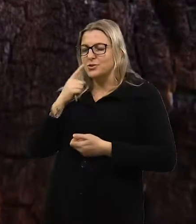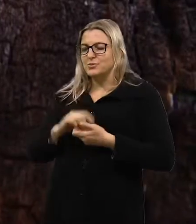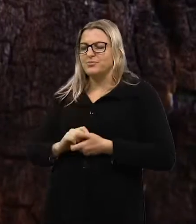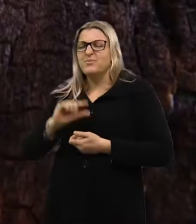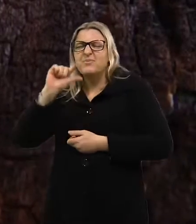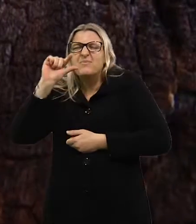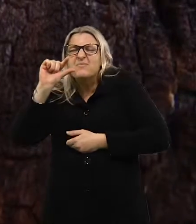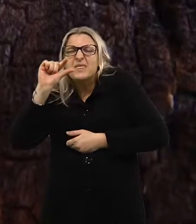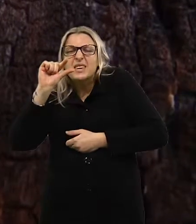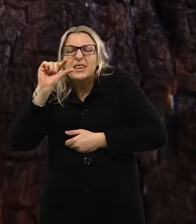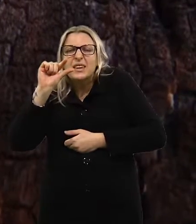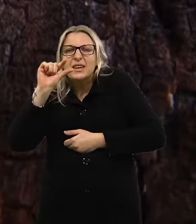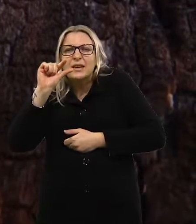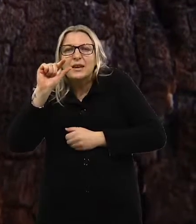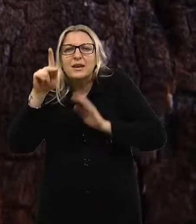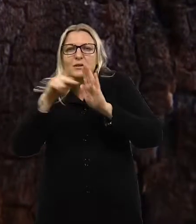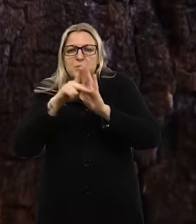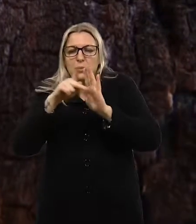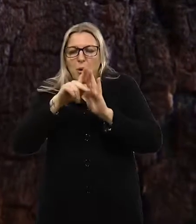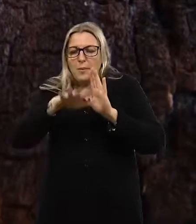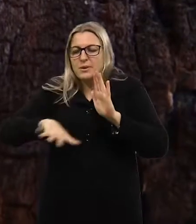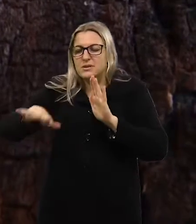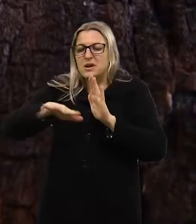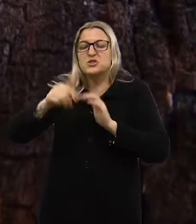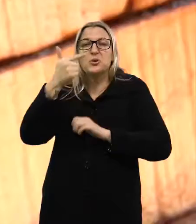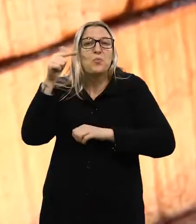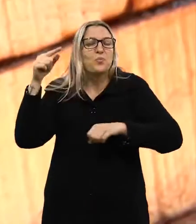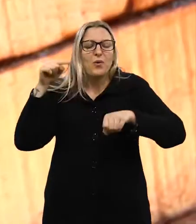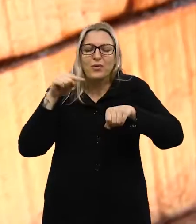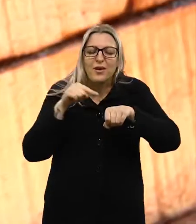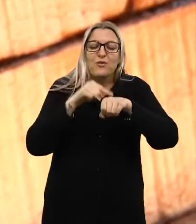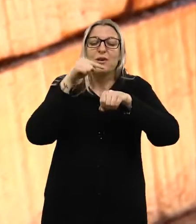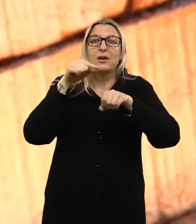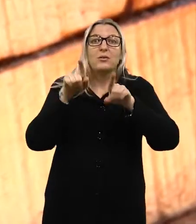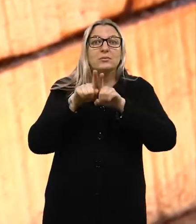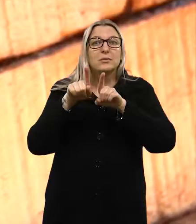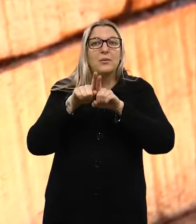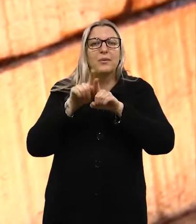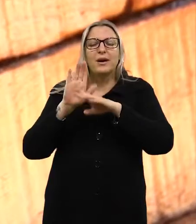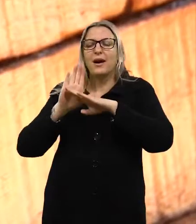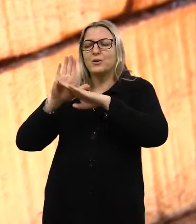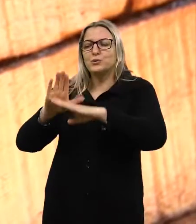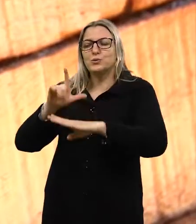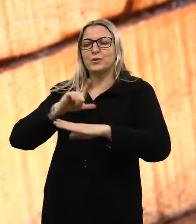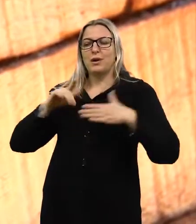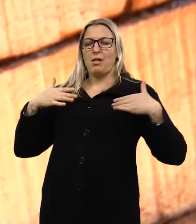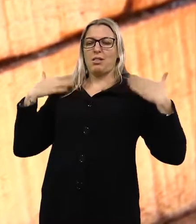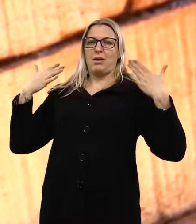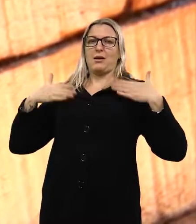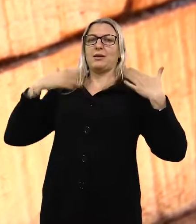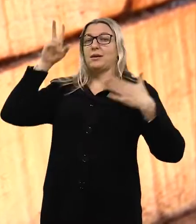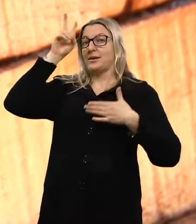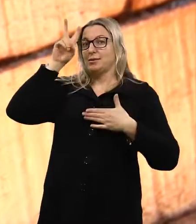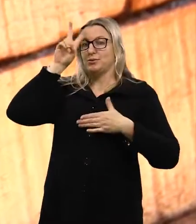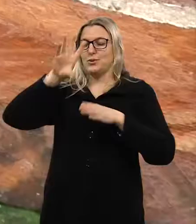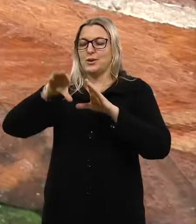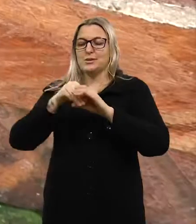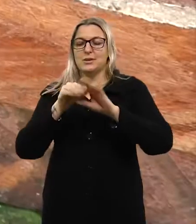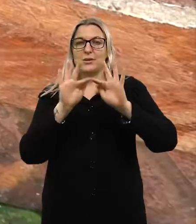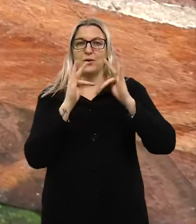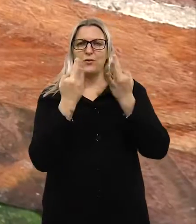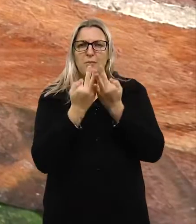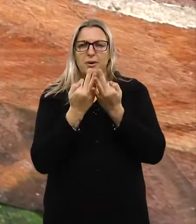Pequeninhas nativas sem ferrão e melhor, que proporcionam alegria e histórias no ambiente familiar.